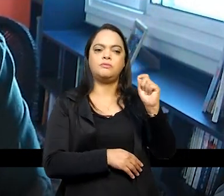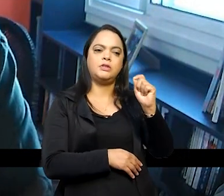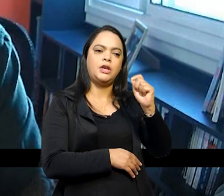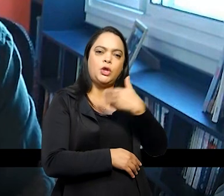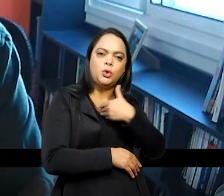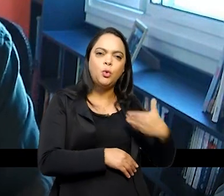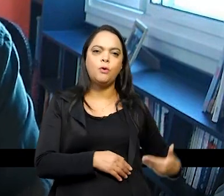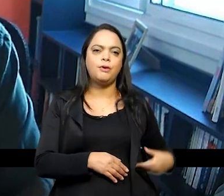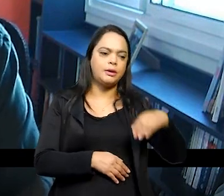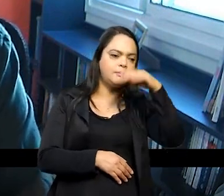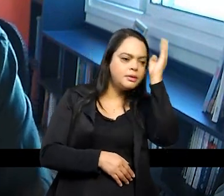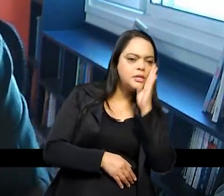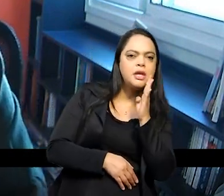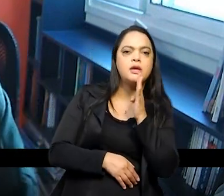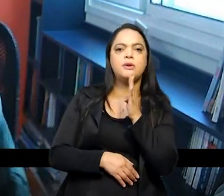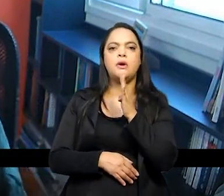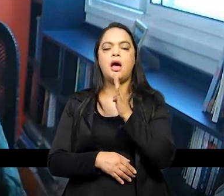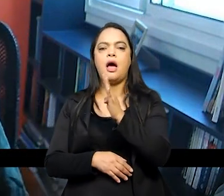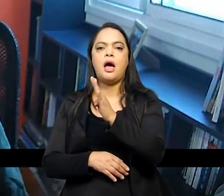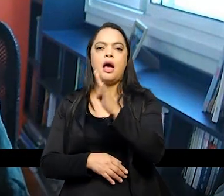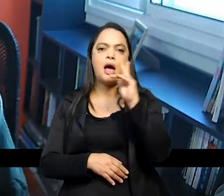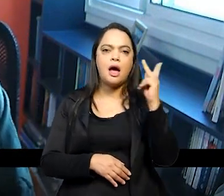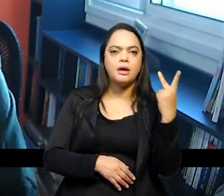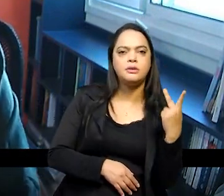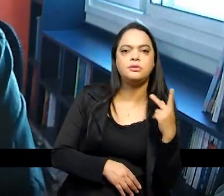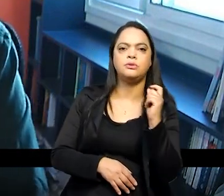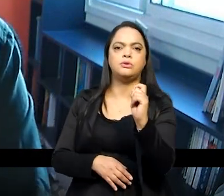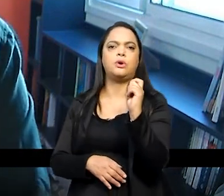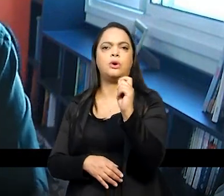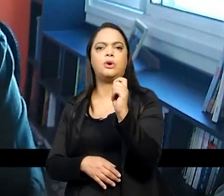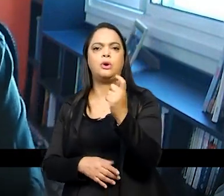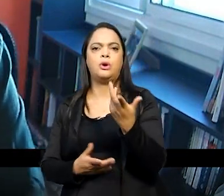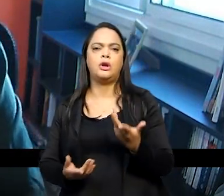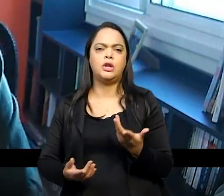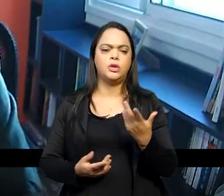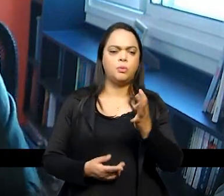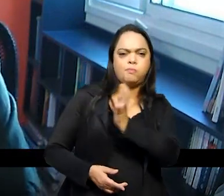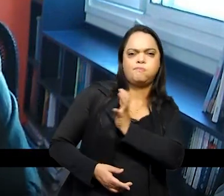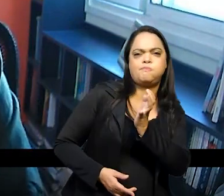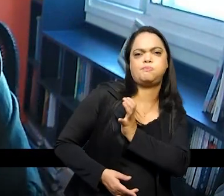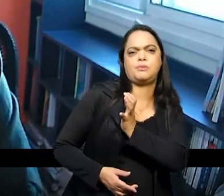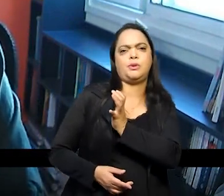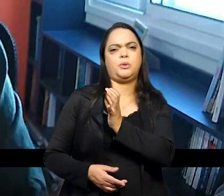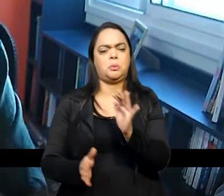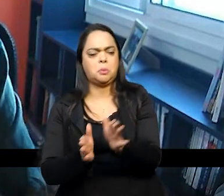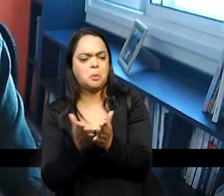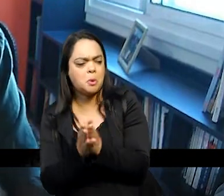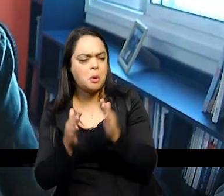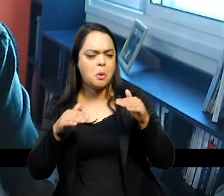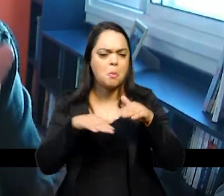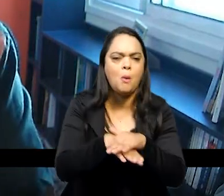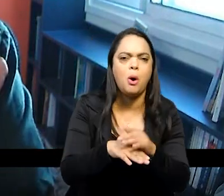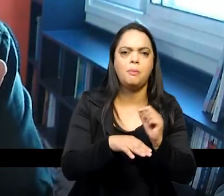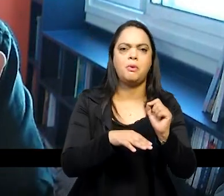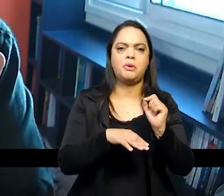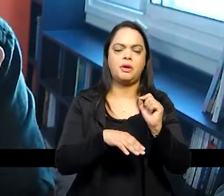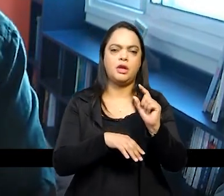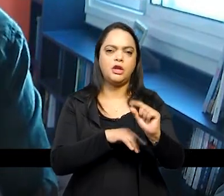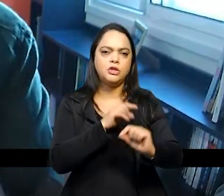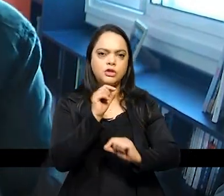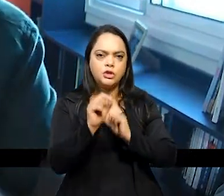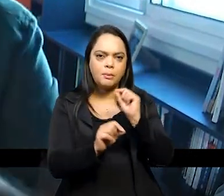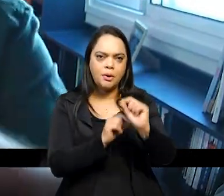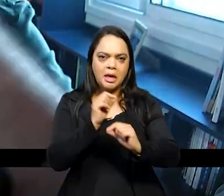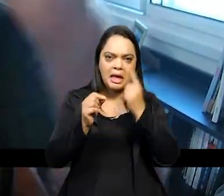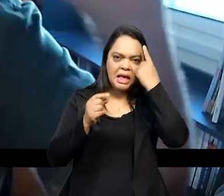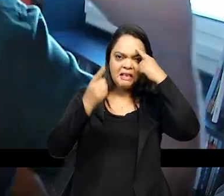história das exclusões das inclusões das elites dos subalternos mas não para inventar que